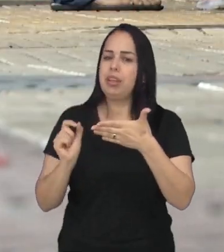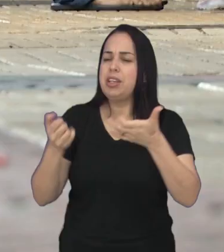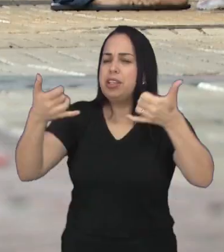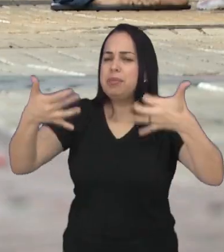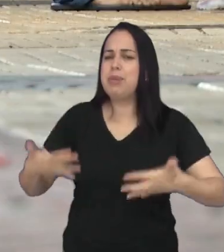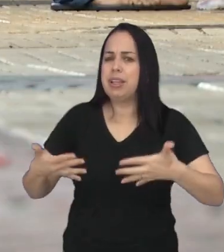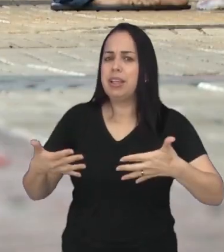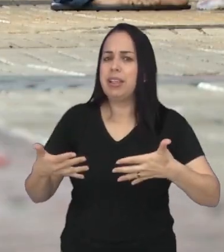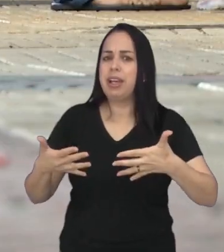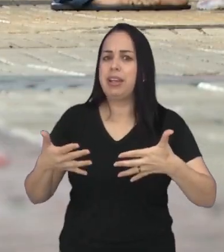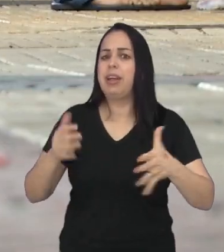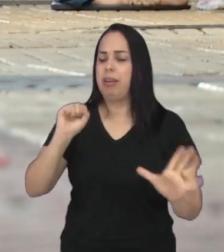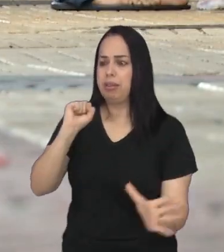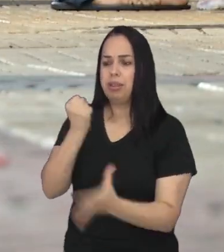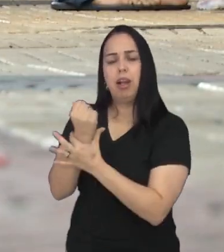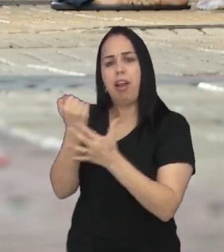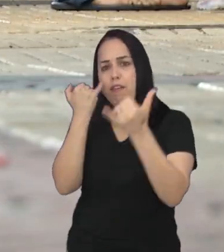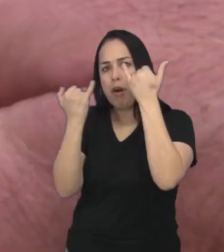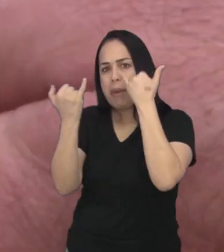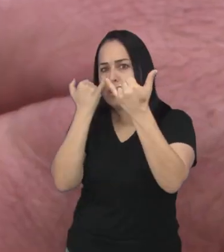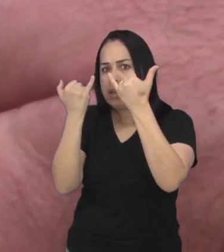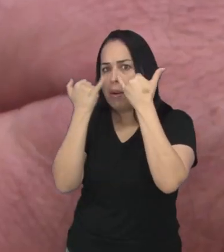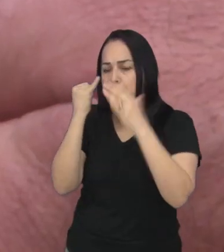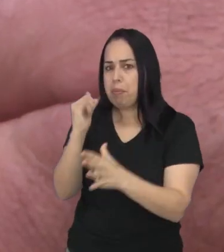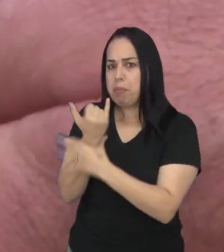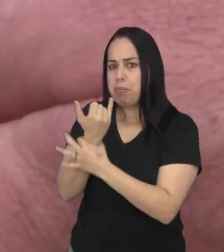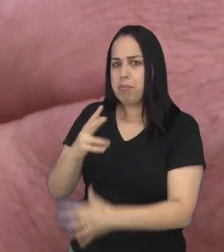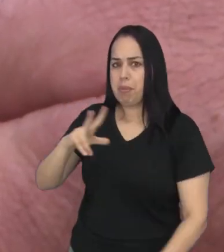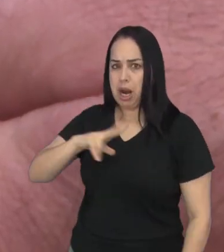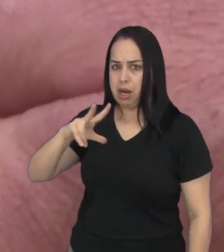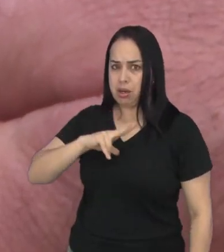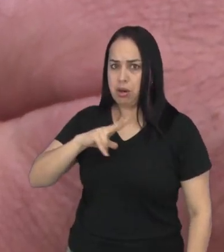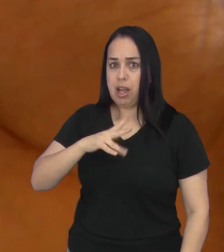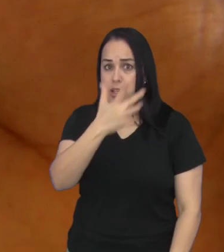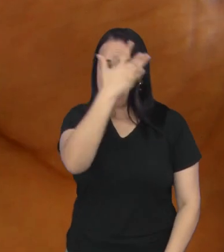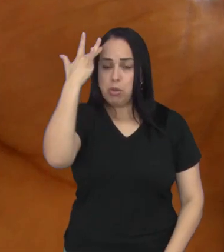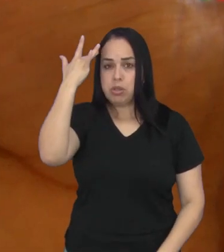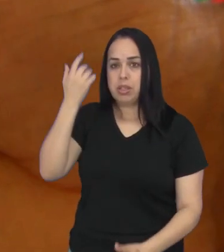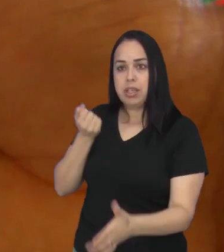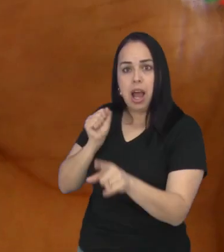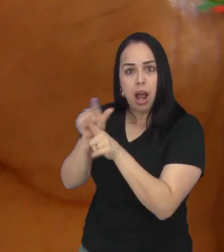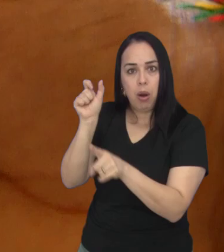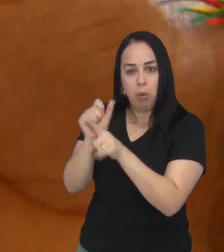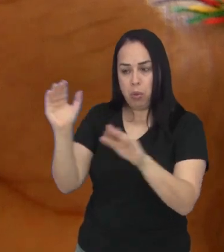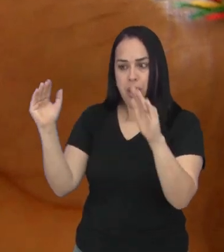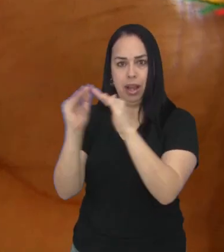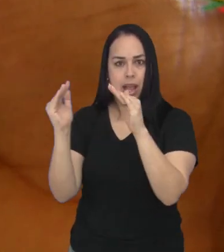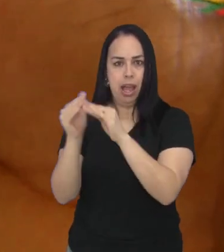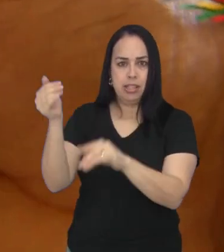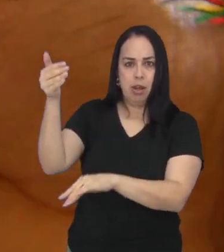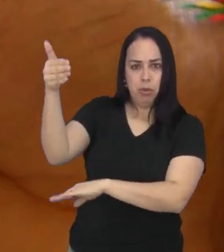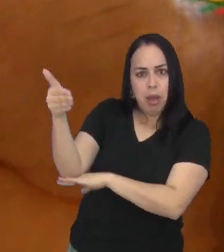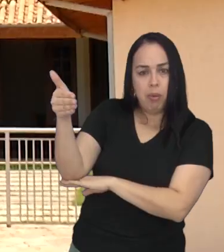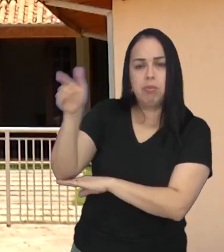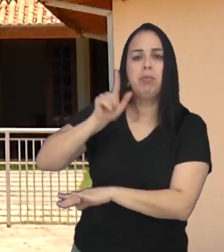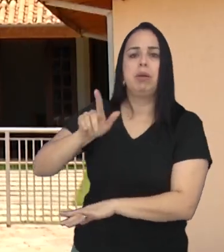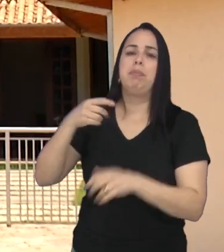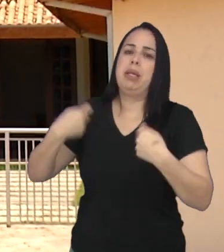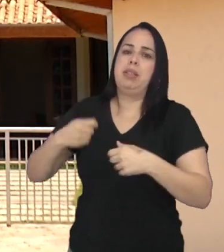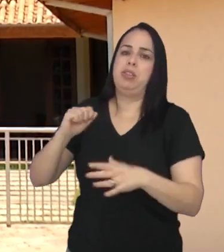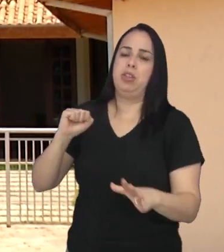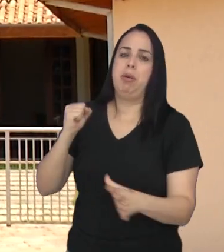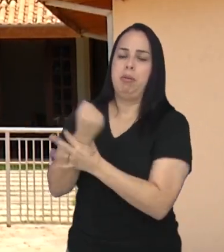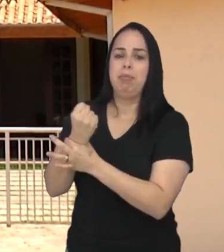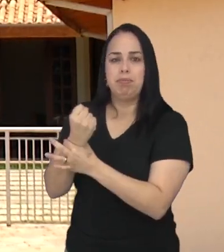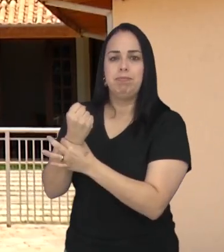política municipal de proteção dos direitos à intimidade e privacidade para usuários de plataformas de hospedagem. De